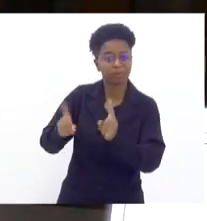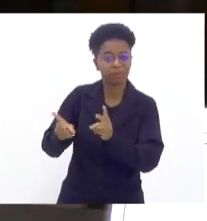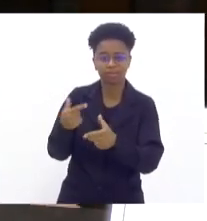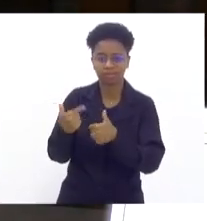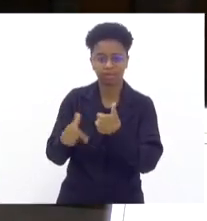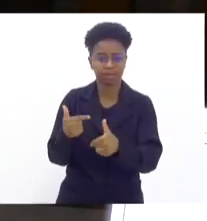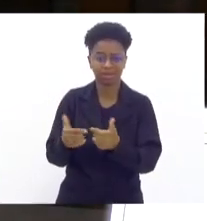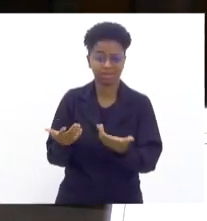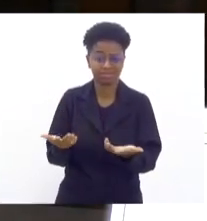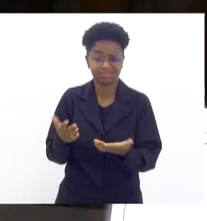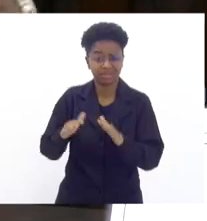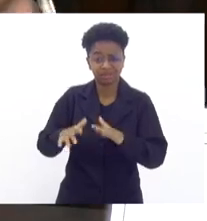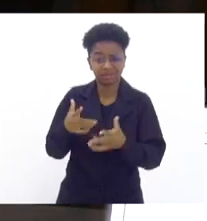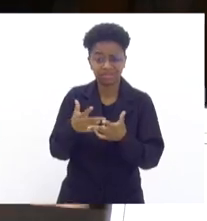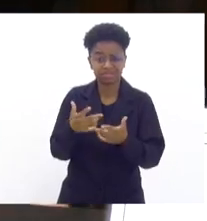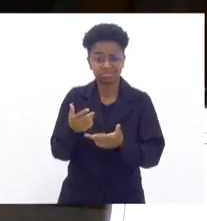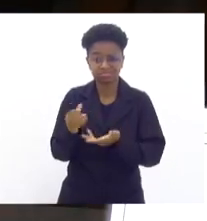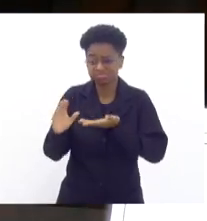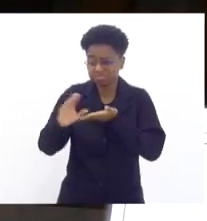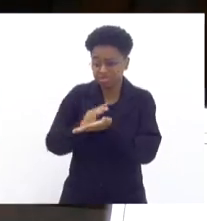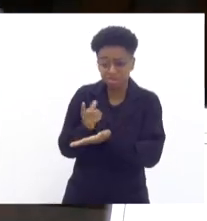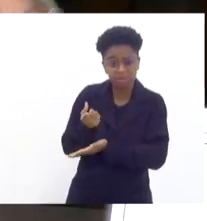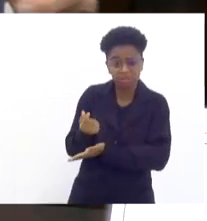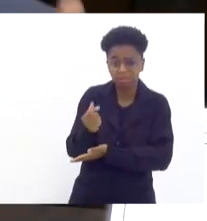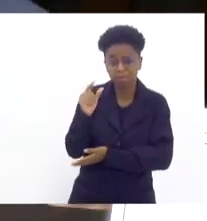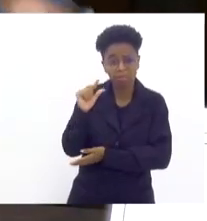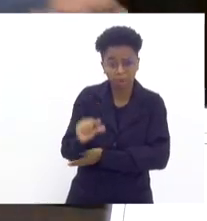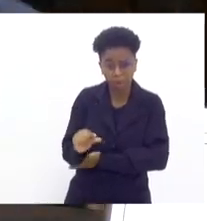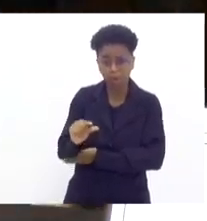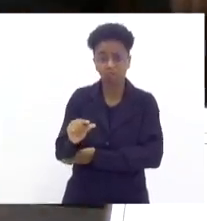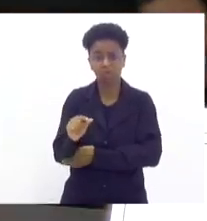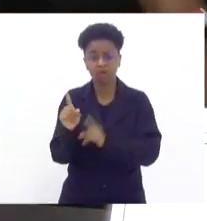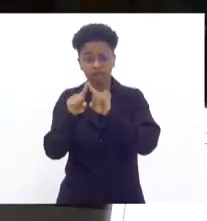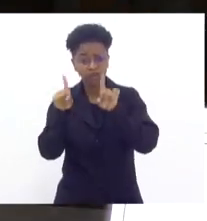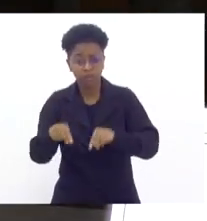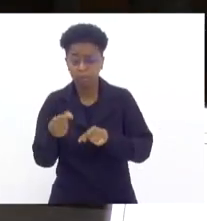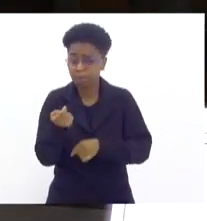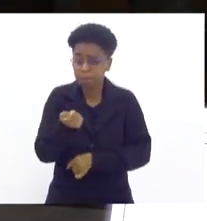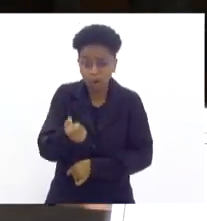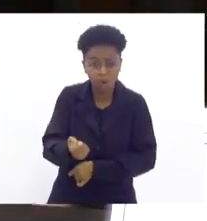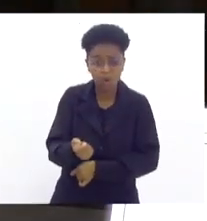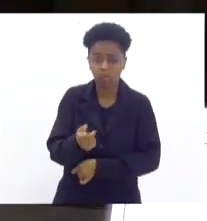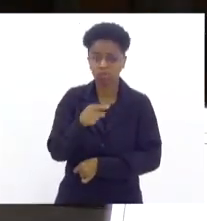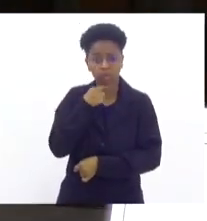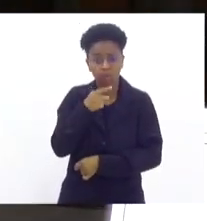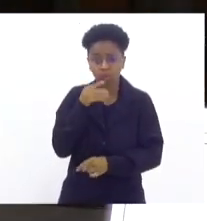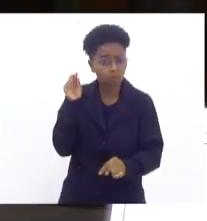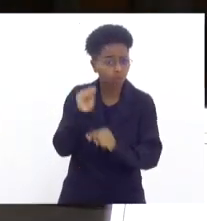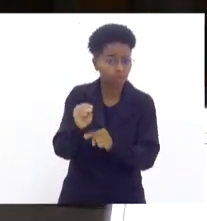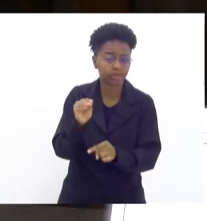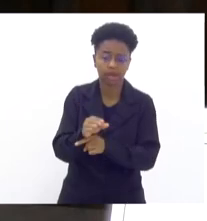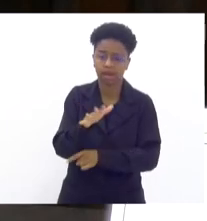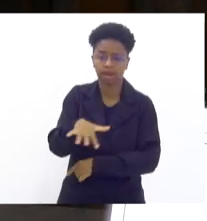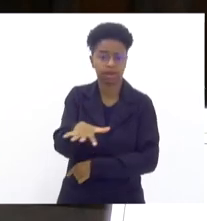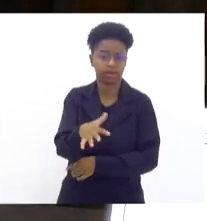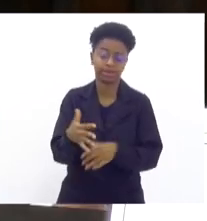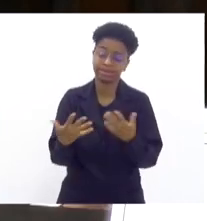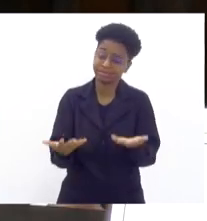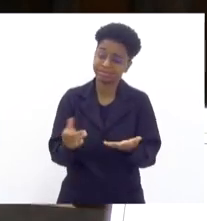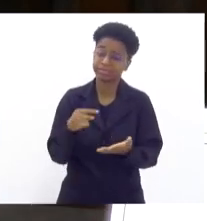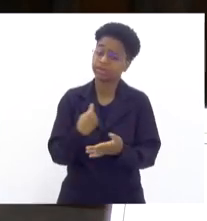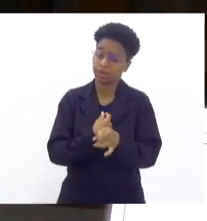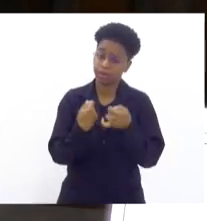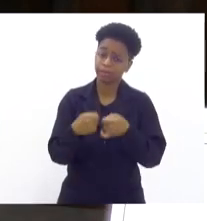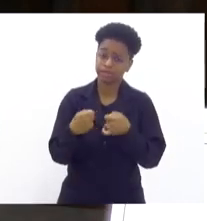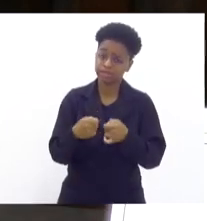efetivo pequeno, com um recurso pequeno, com um adiantamento pequeno para cuidar de um batalhão inteiro. Então, gente tem que tratar